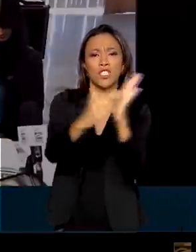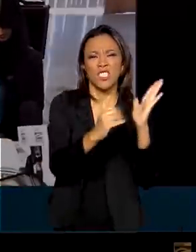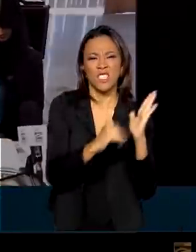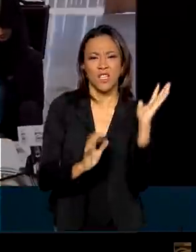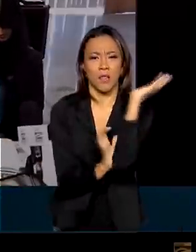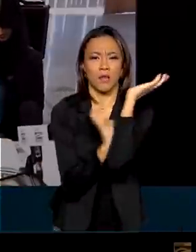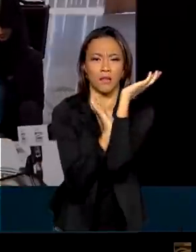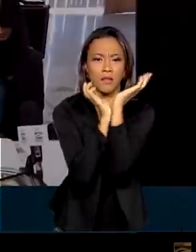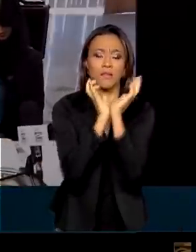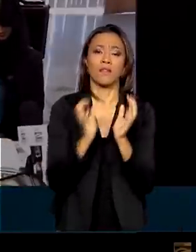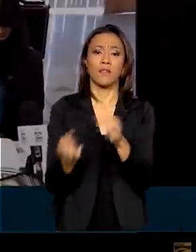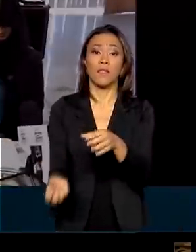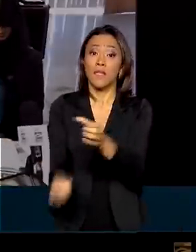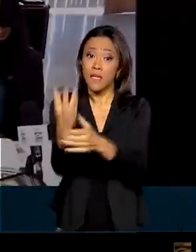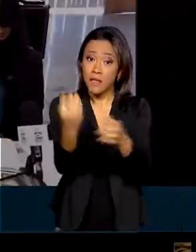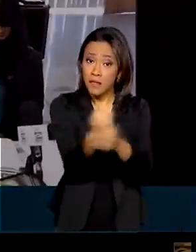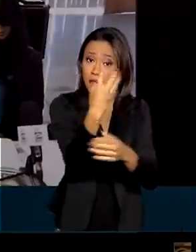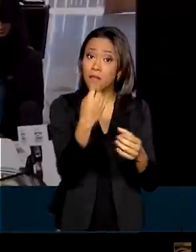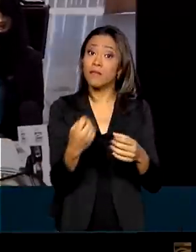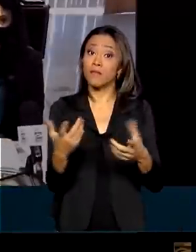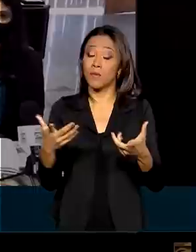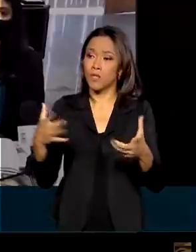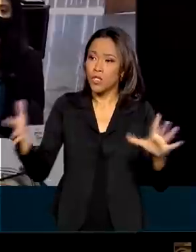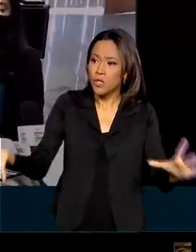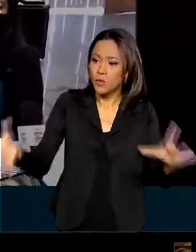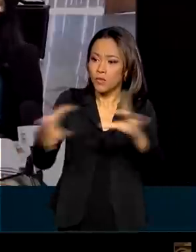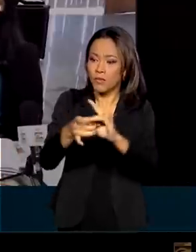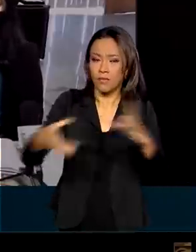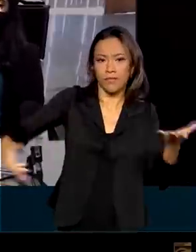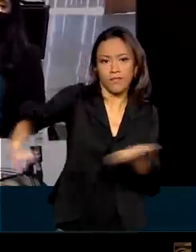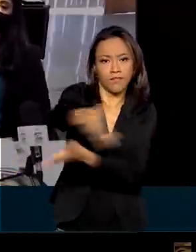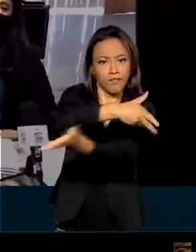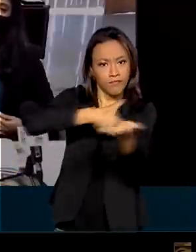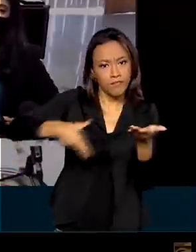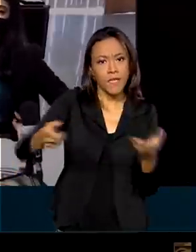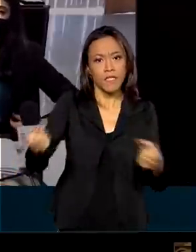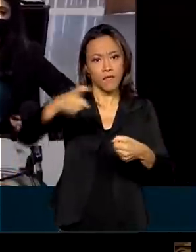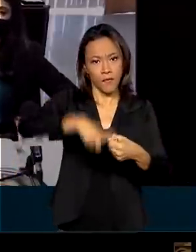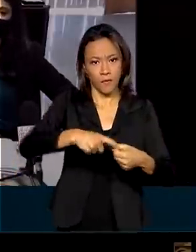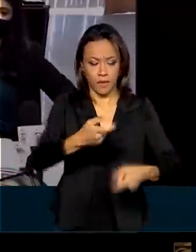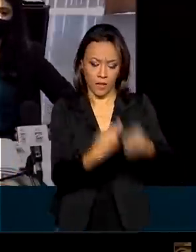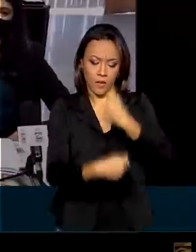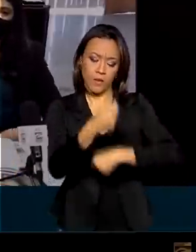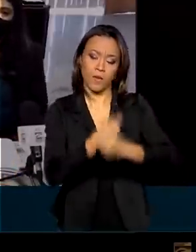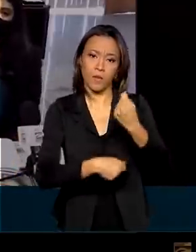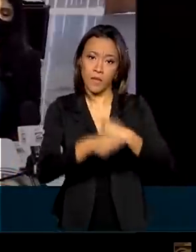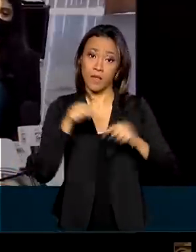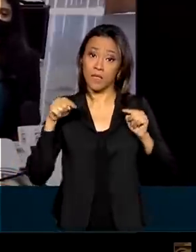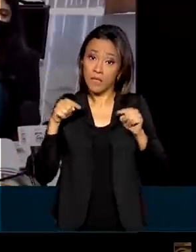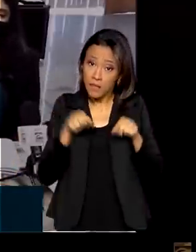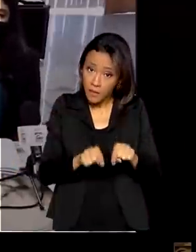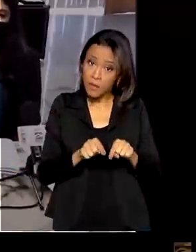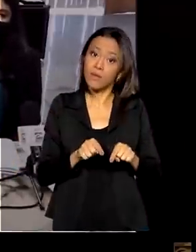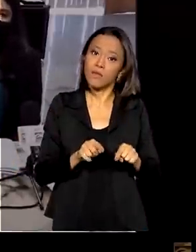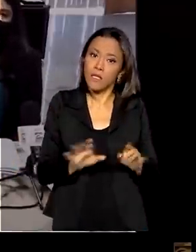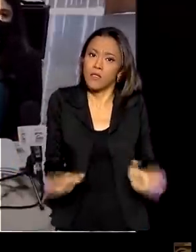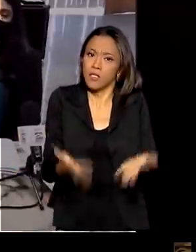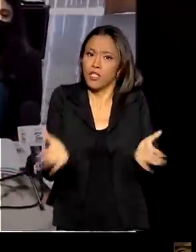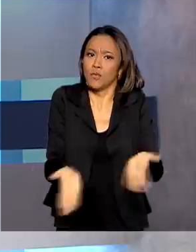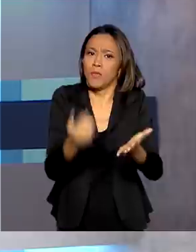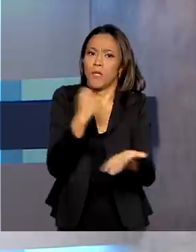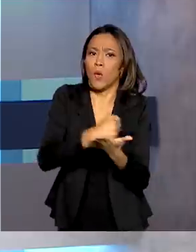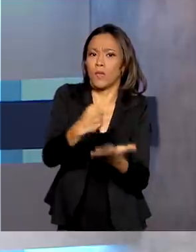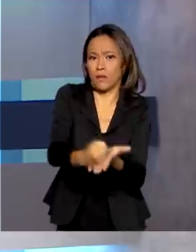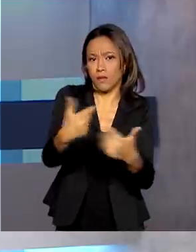e tudo isso, em conjunto com a melhoria da economia e com essa retomada em V, tem estimulado as contratações.